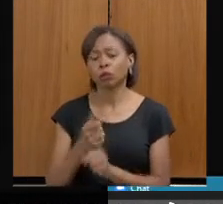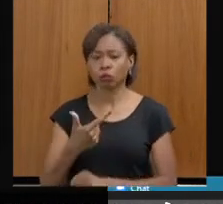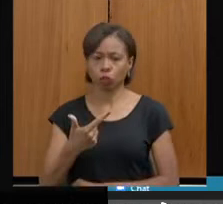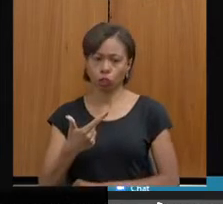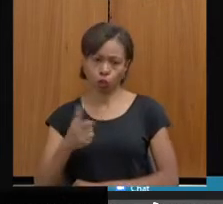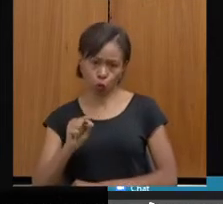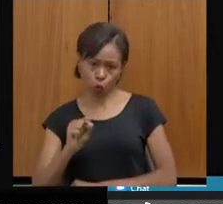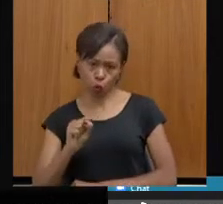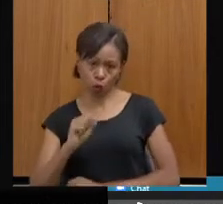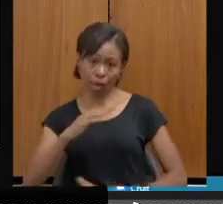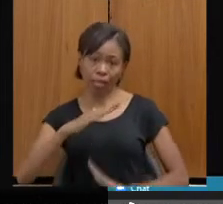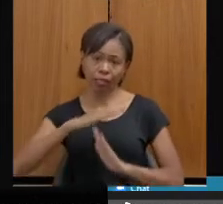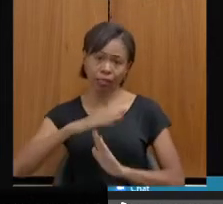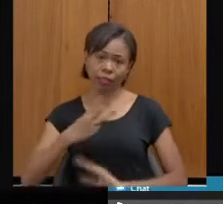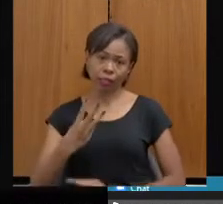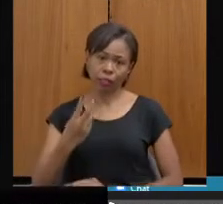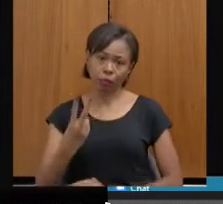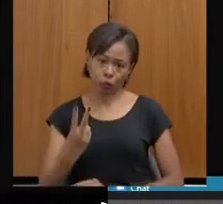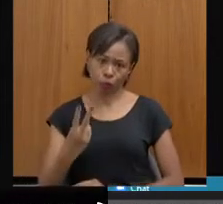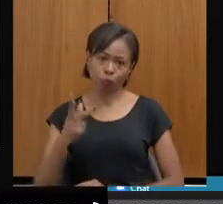32 pontos. Pode passar.